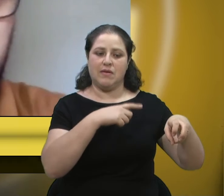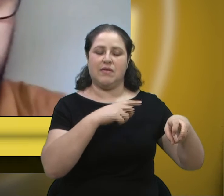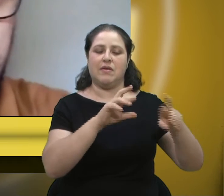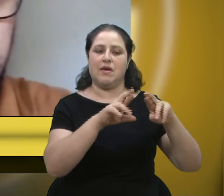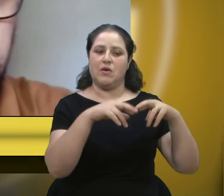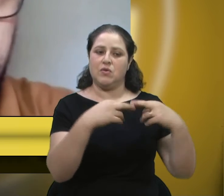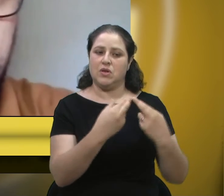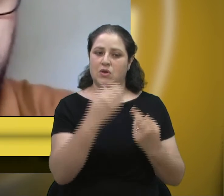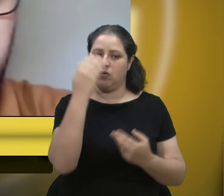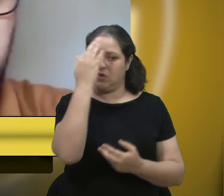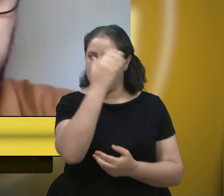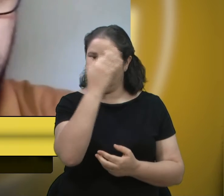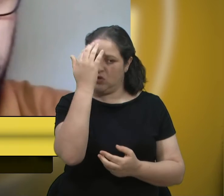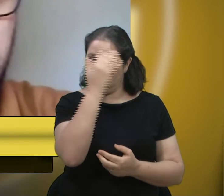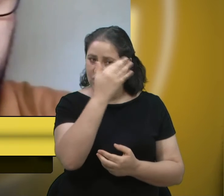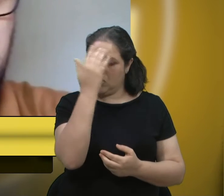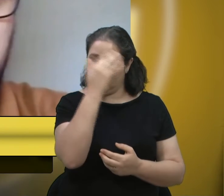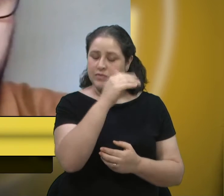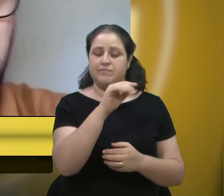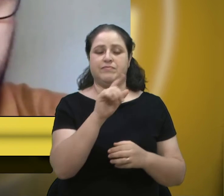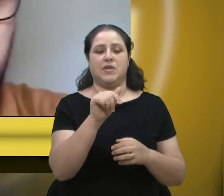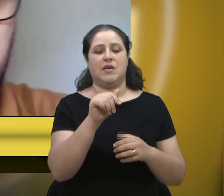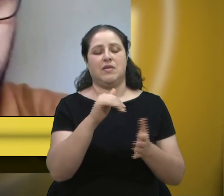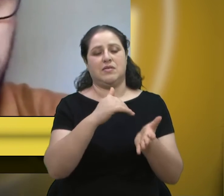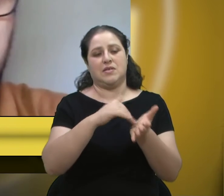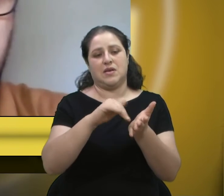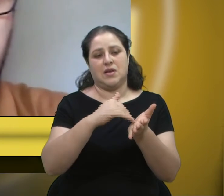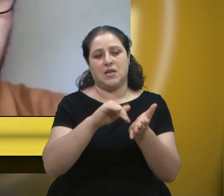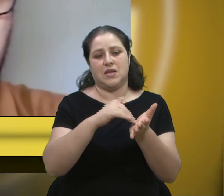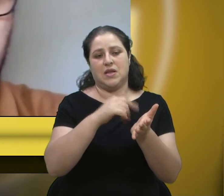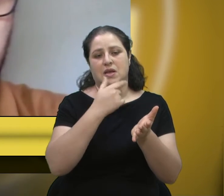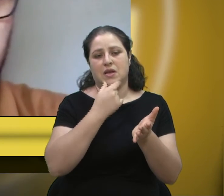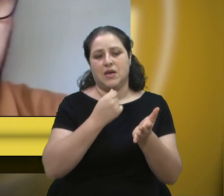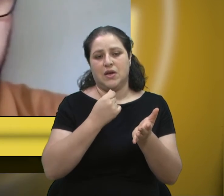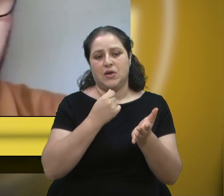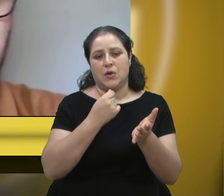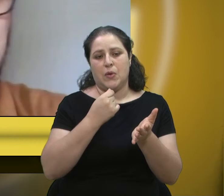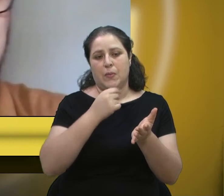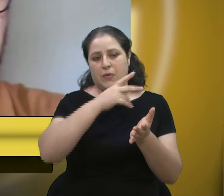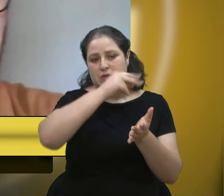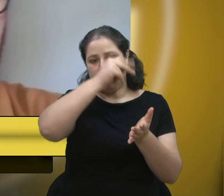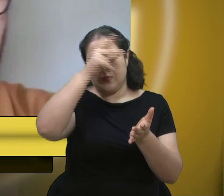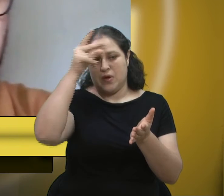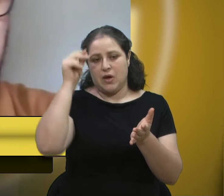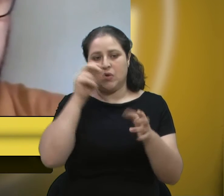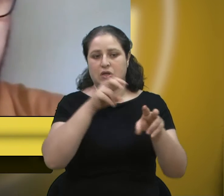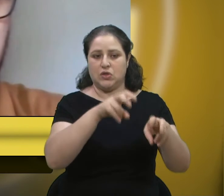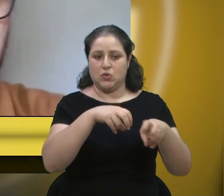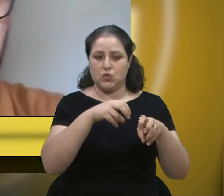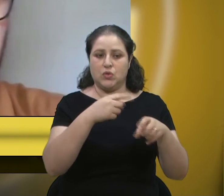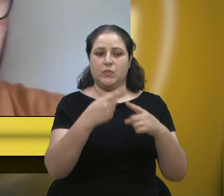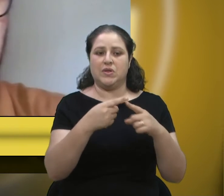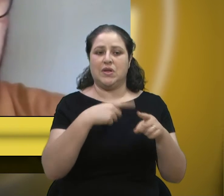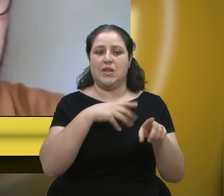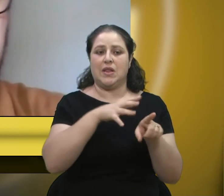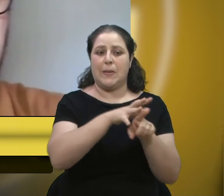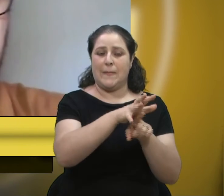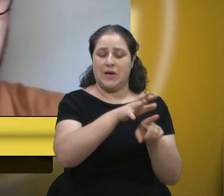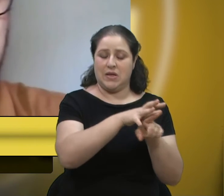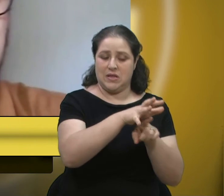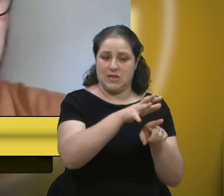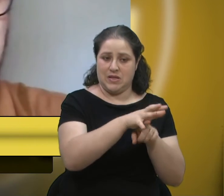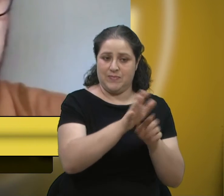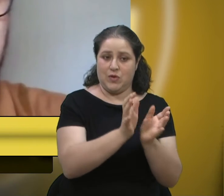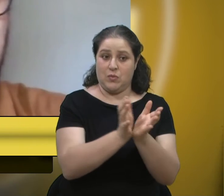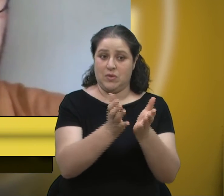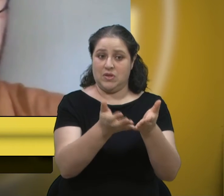Agricultura da Câmara e o Secretário Municipal de Agricultura, porque um dos projetos, uma das demandas que foi levantadas pela nossa comissão é